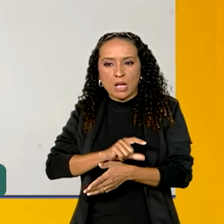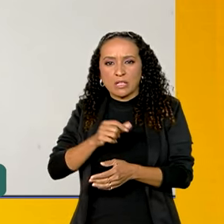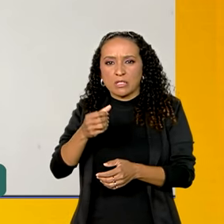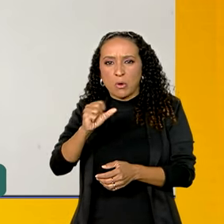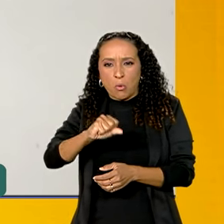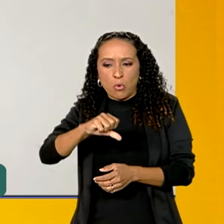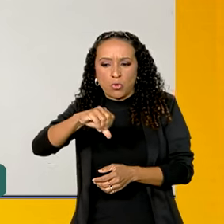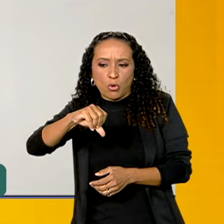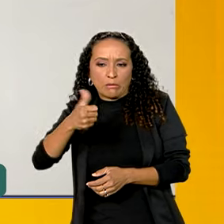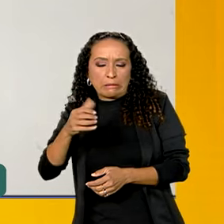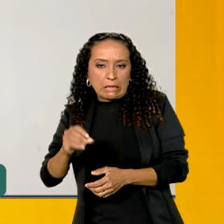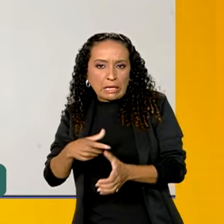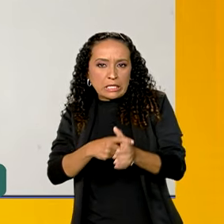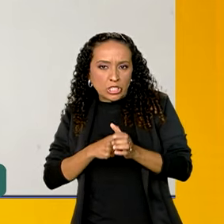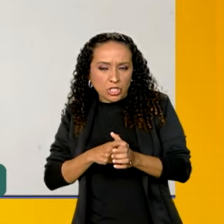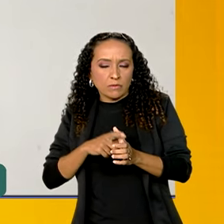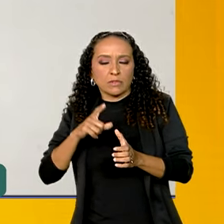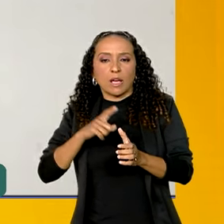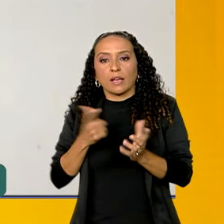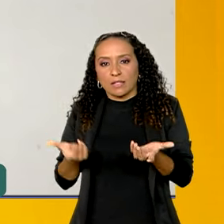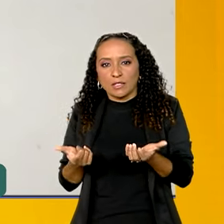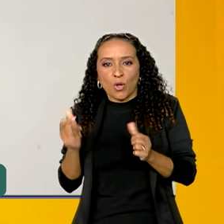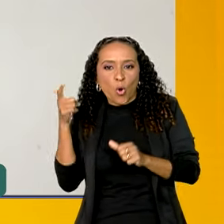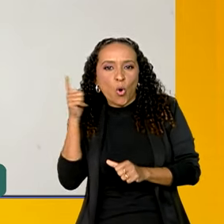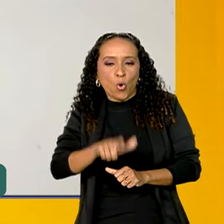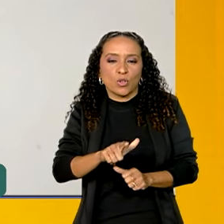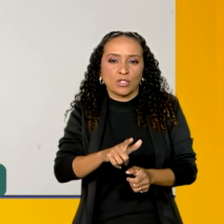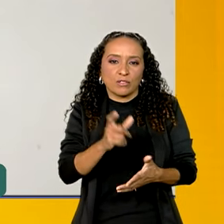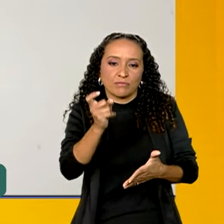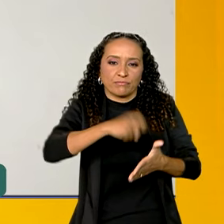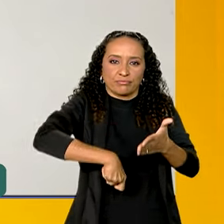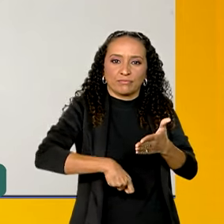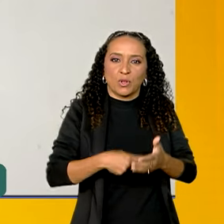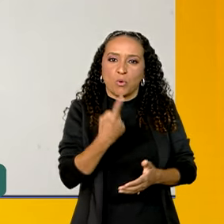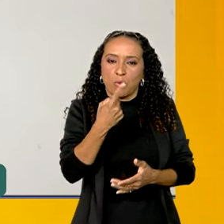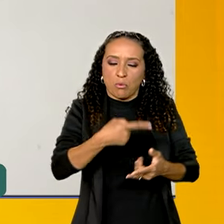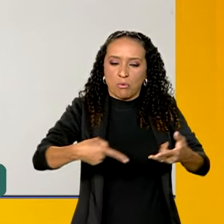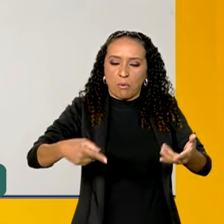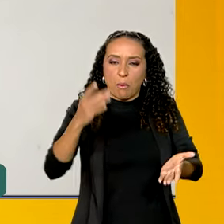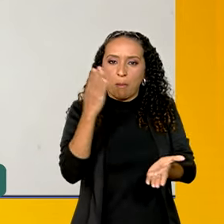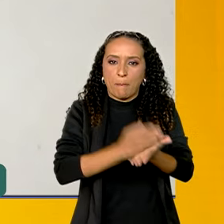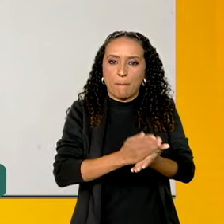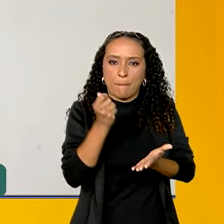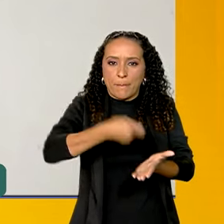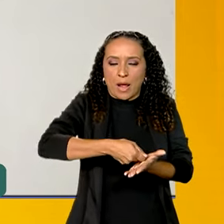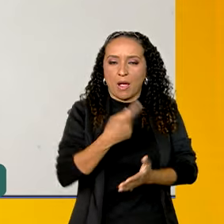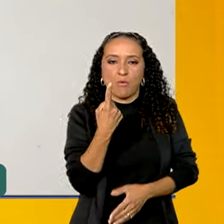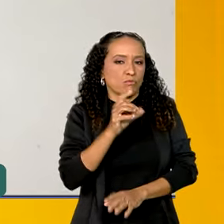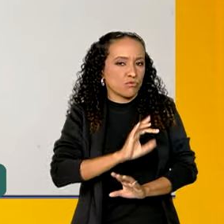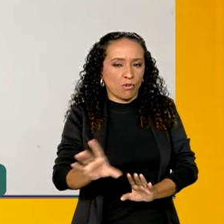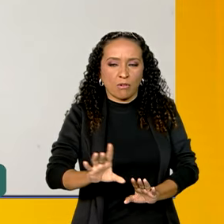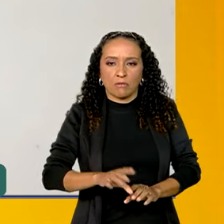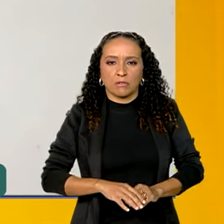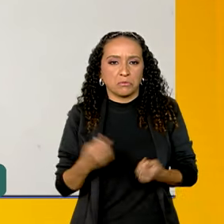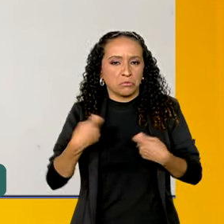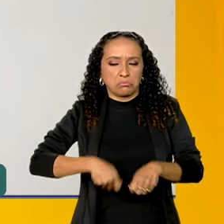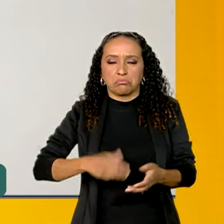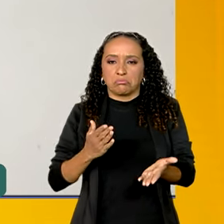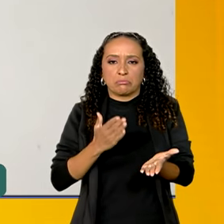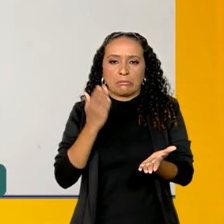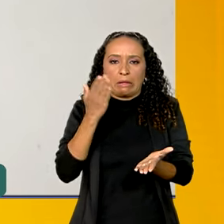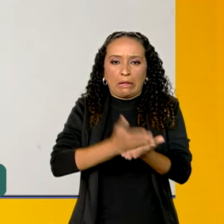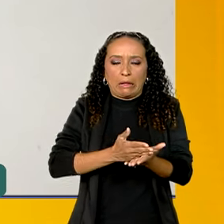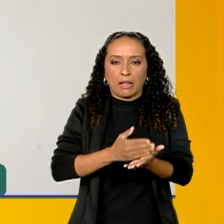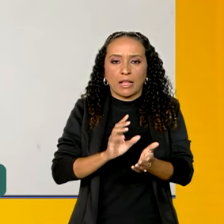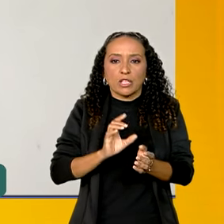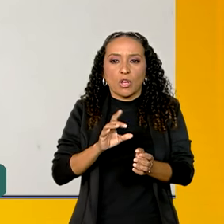dívidas, ela sai com desconto e com uma conta só para pagar, com um parcelamento só para fazer e não precisa nem da entrada. Ela pode começar